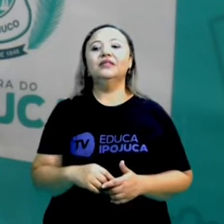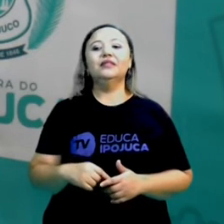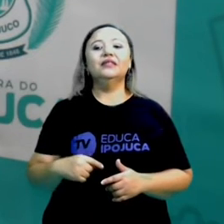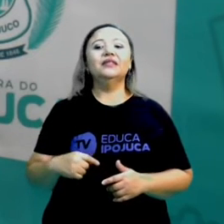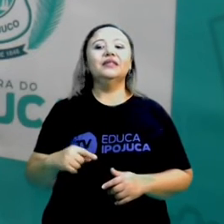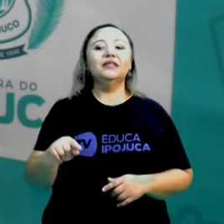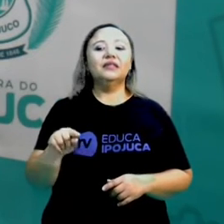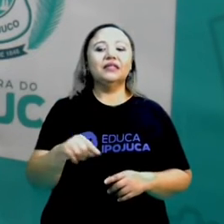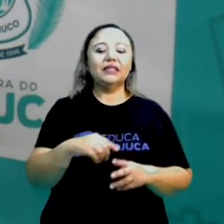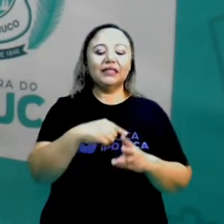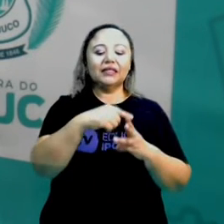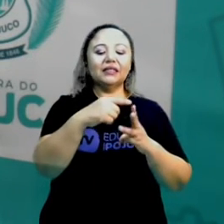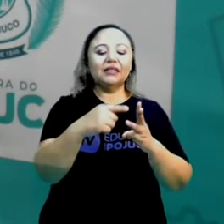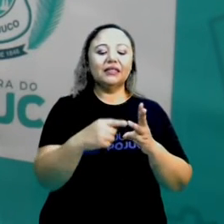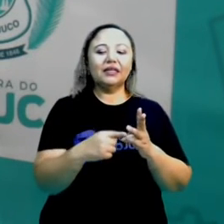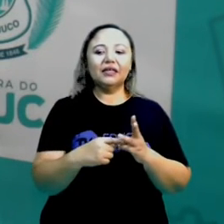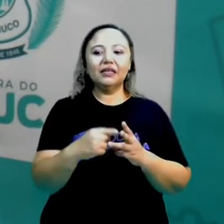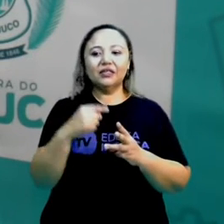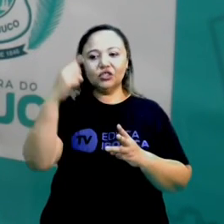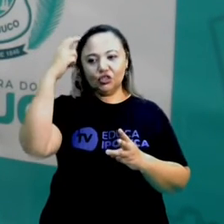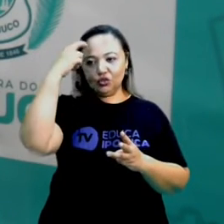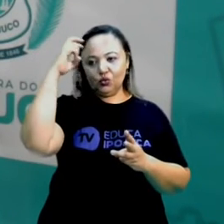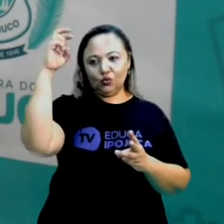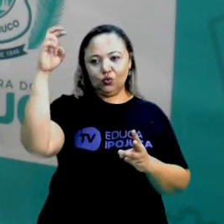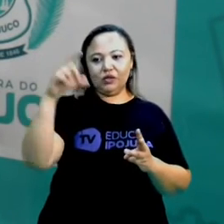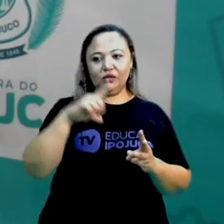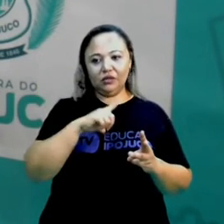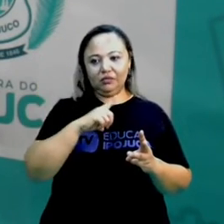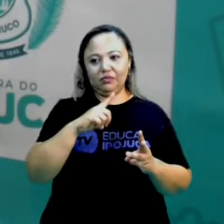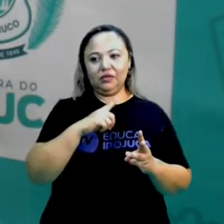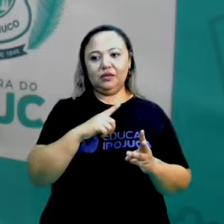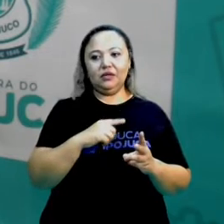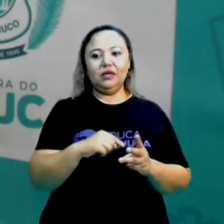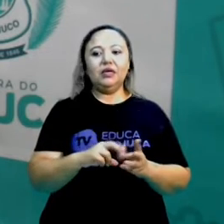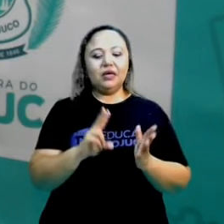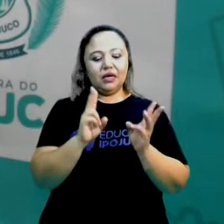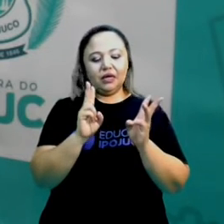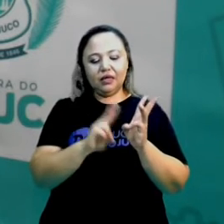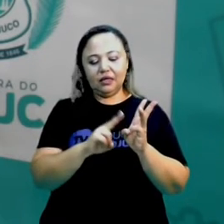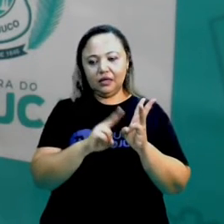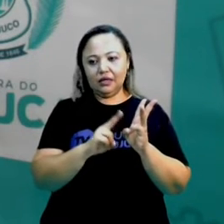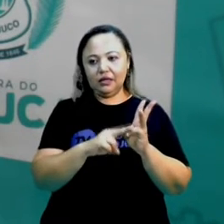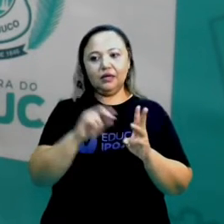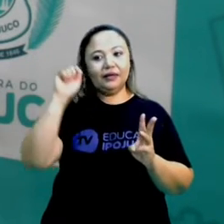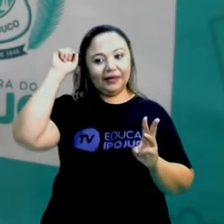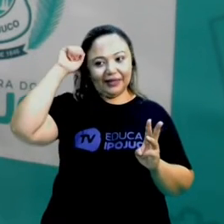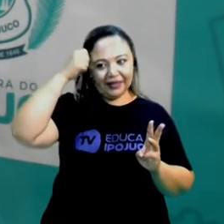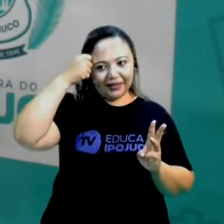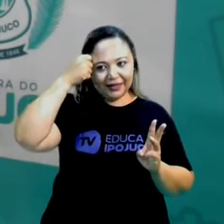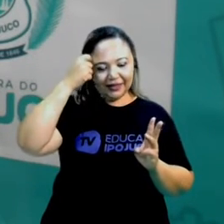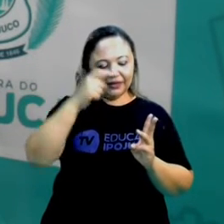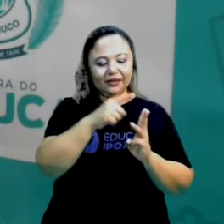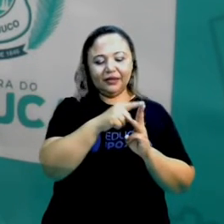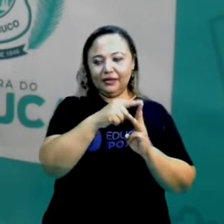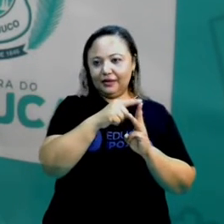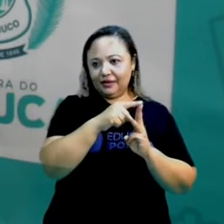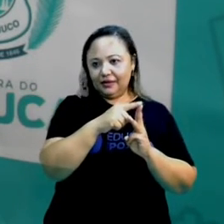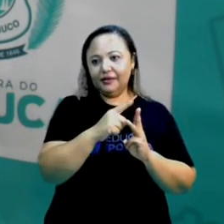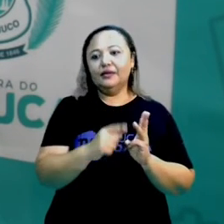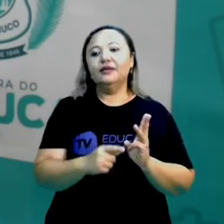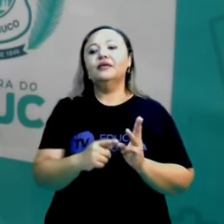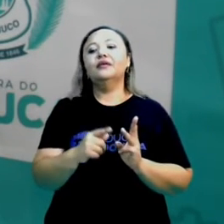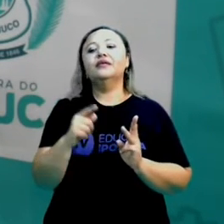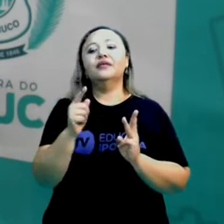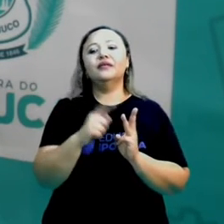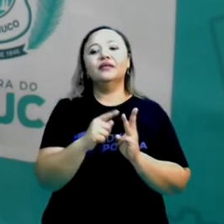três tipos de culturas. A indígena, que era nativa, a negra, que foi trazida lá da África,